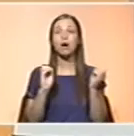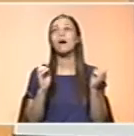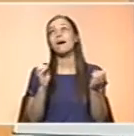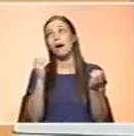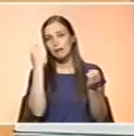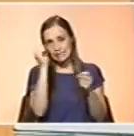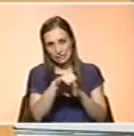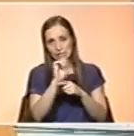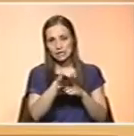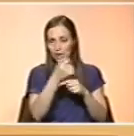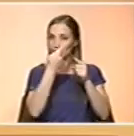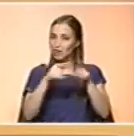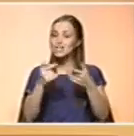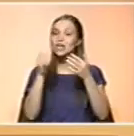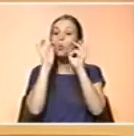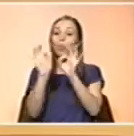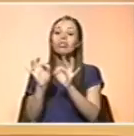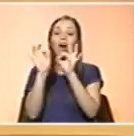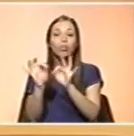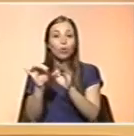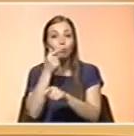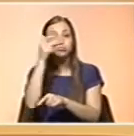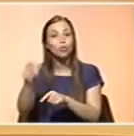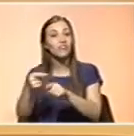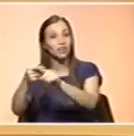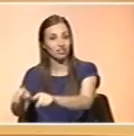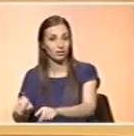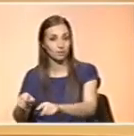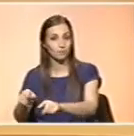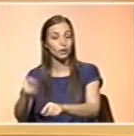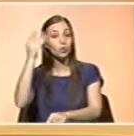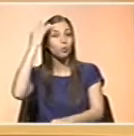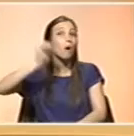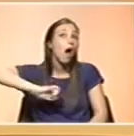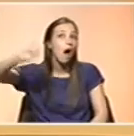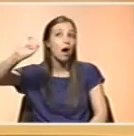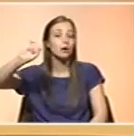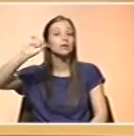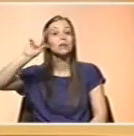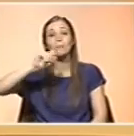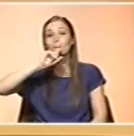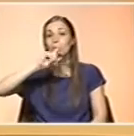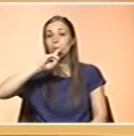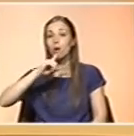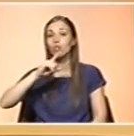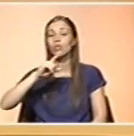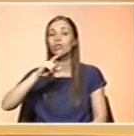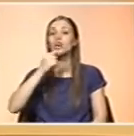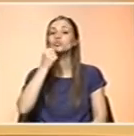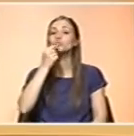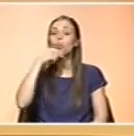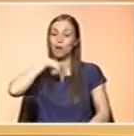uma particular cuidado com uma população que é diferente que tem valores altos, mas que também pode ter quebras da sua glicemia com